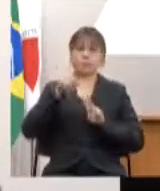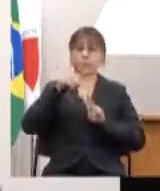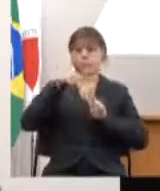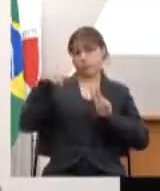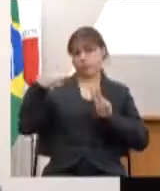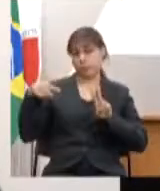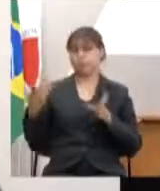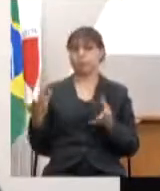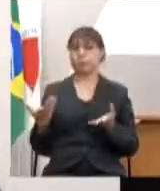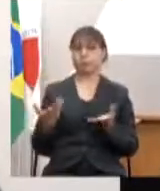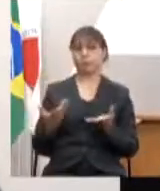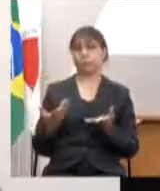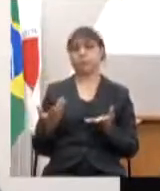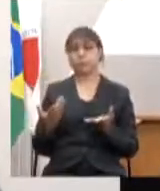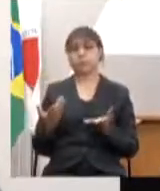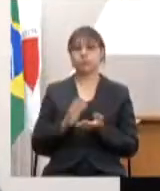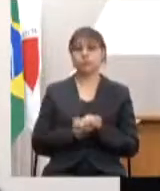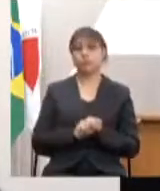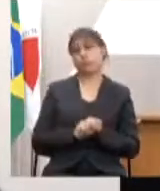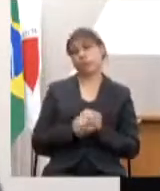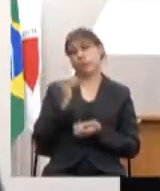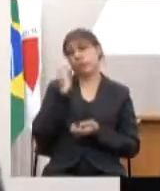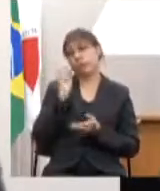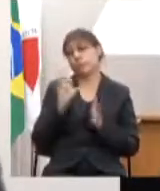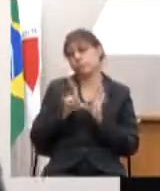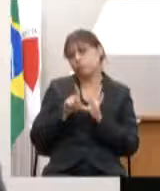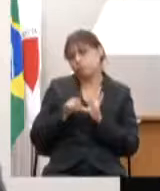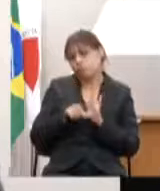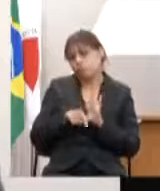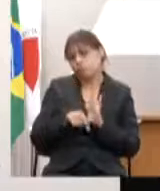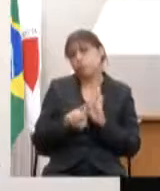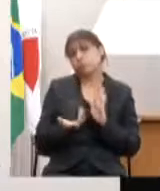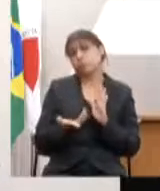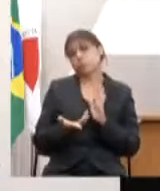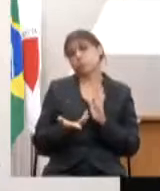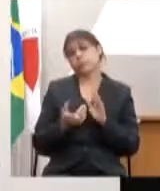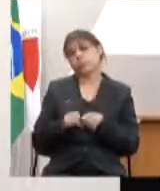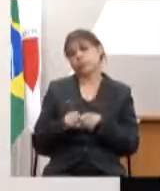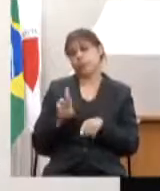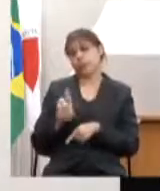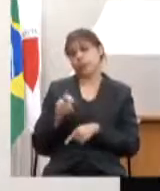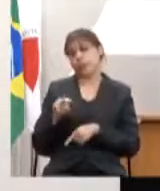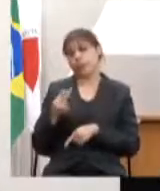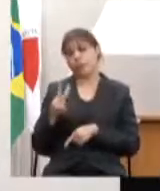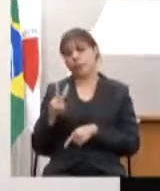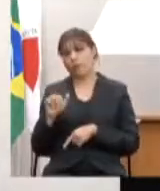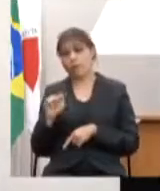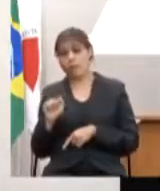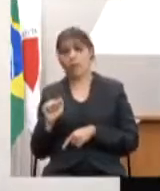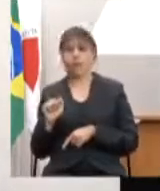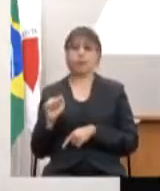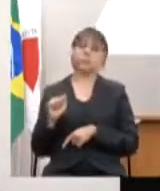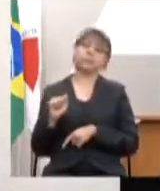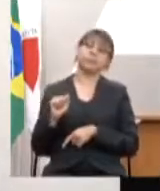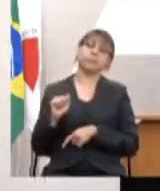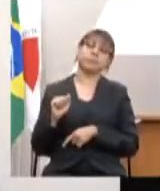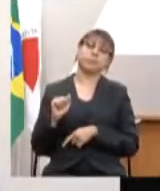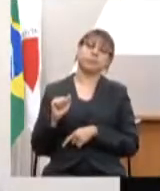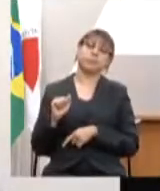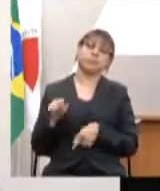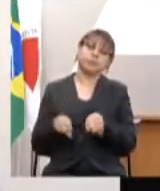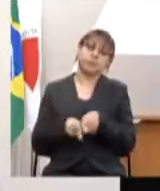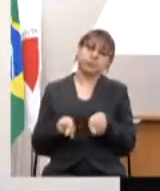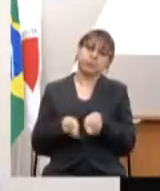ela atua sim para postergar prorrogar no caso da Renova toma conta da própria linha de